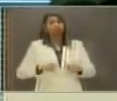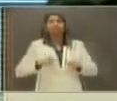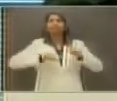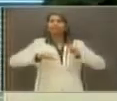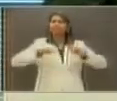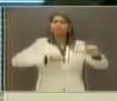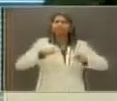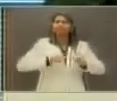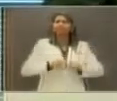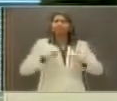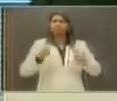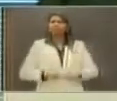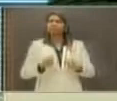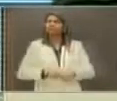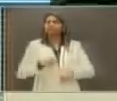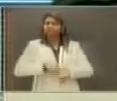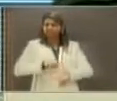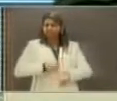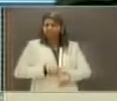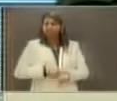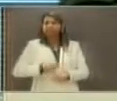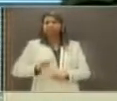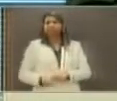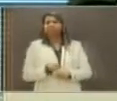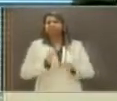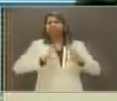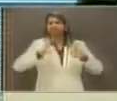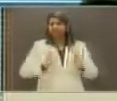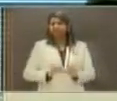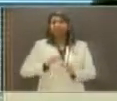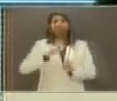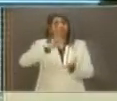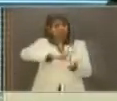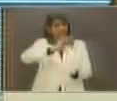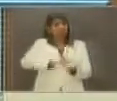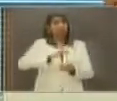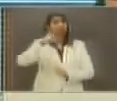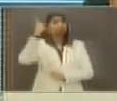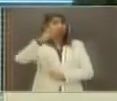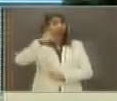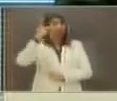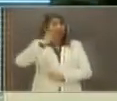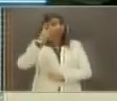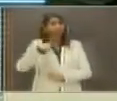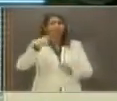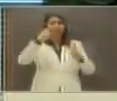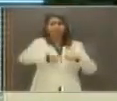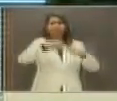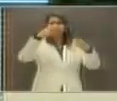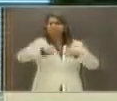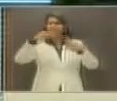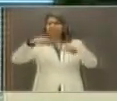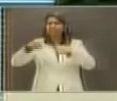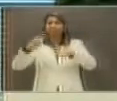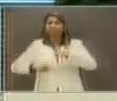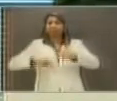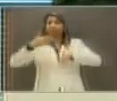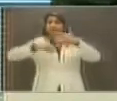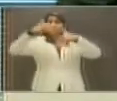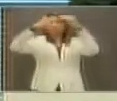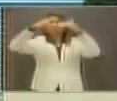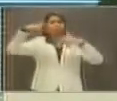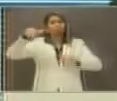as oportunidades. Agora, é verdade que a Paraíba está realmente fora do contexto do desenvolvimento do Nordeste?